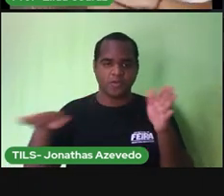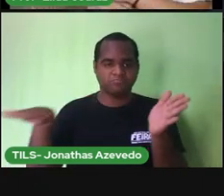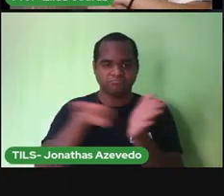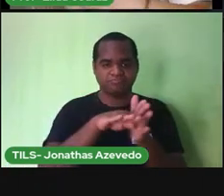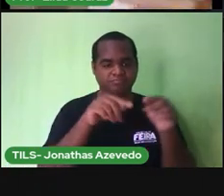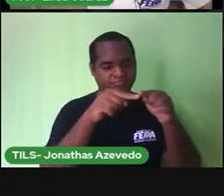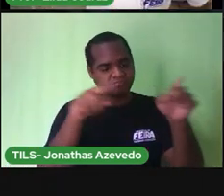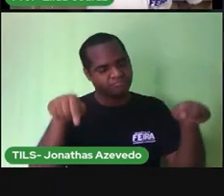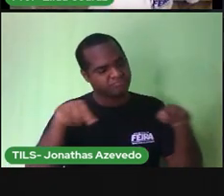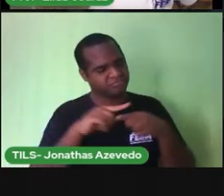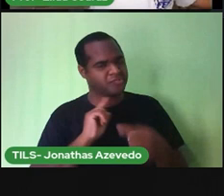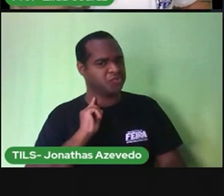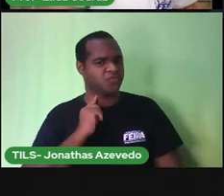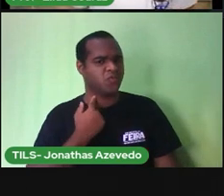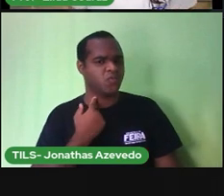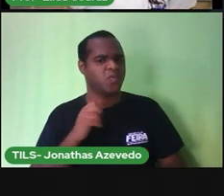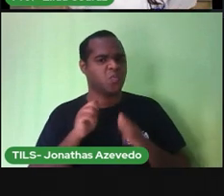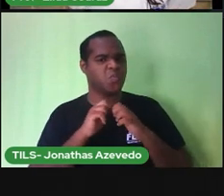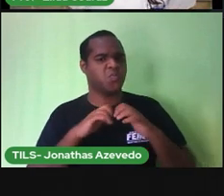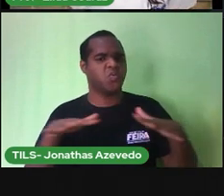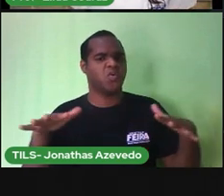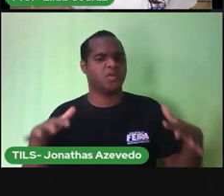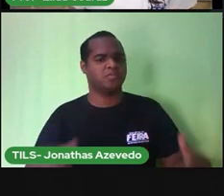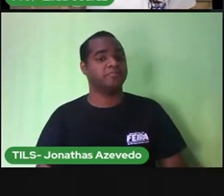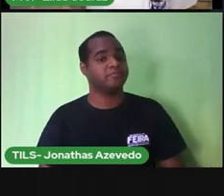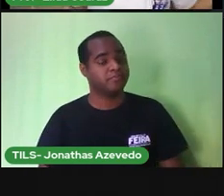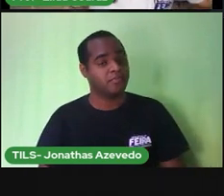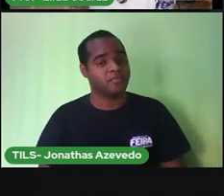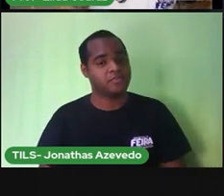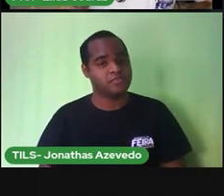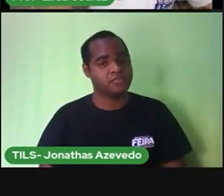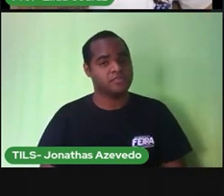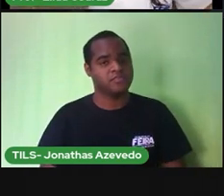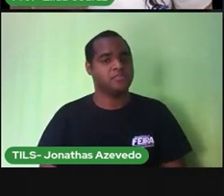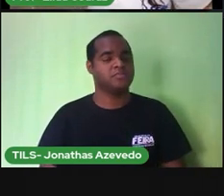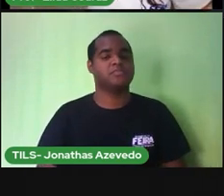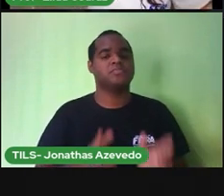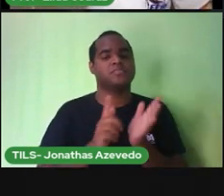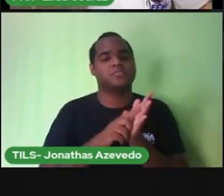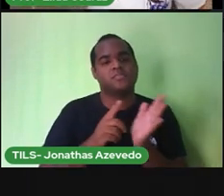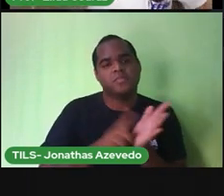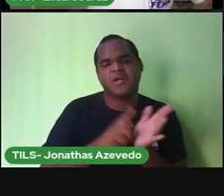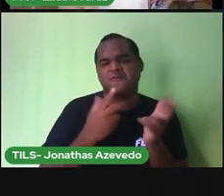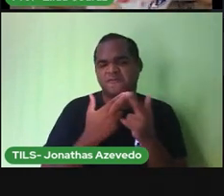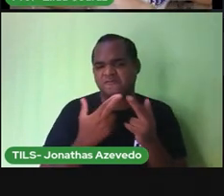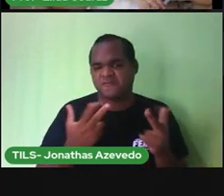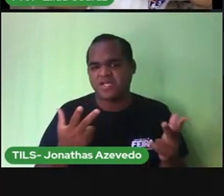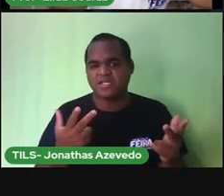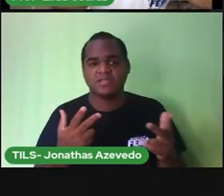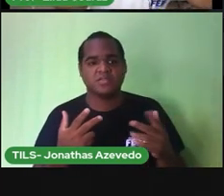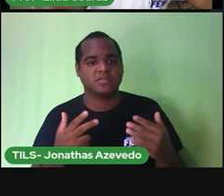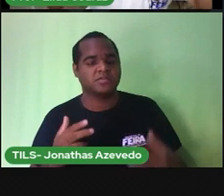que tivesse lixo espalhado por todo lugar papel de bala papel rasgado